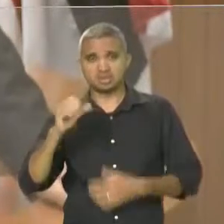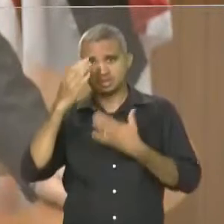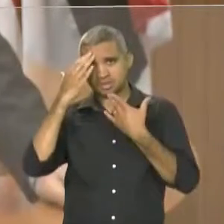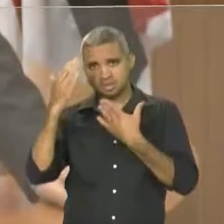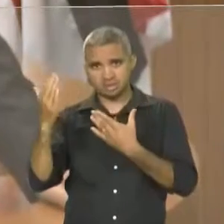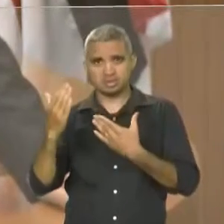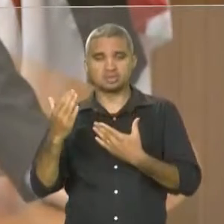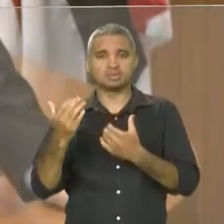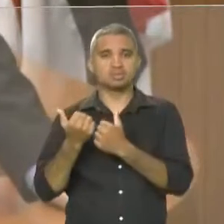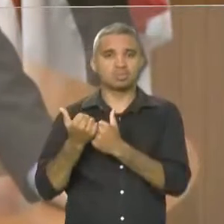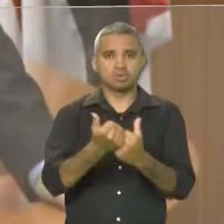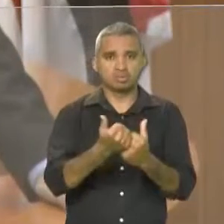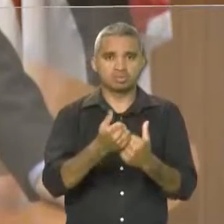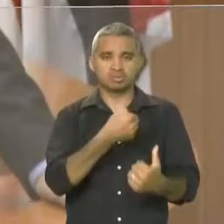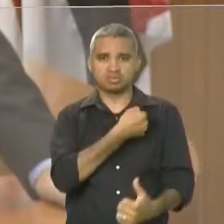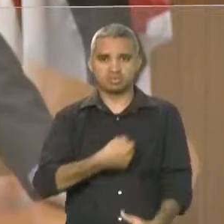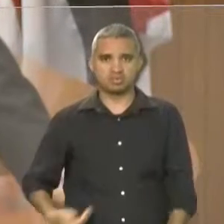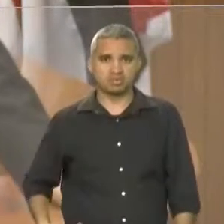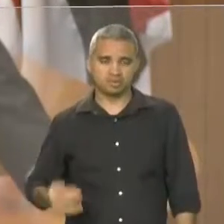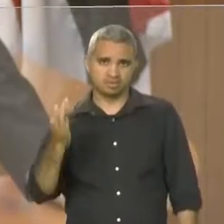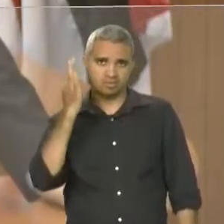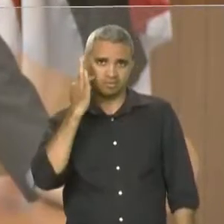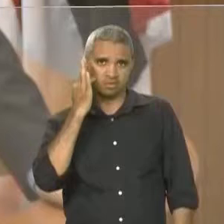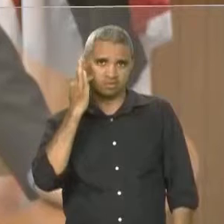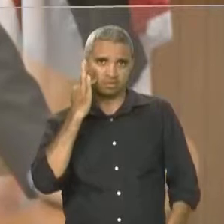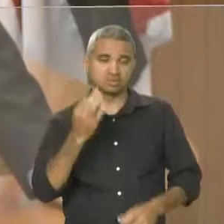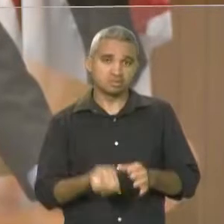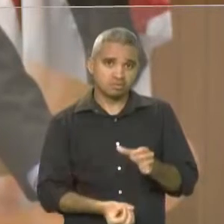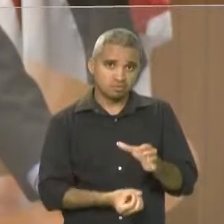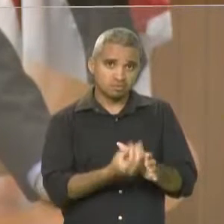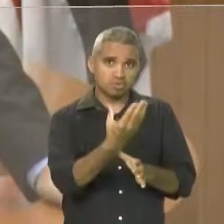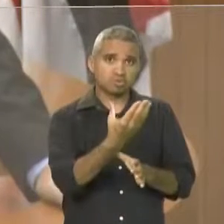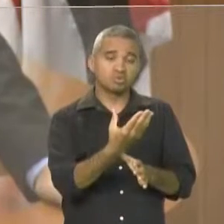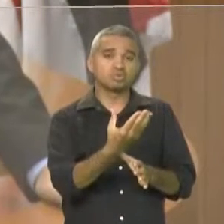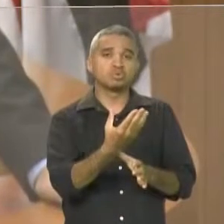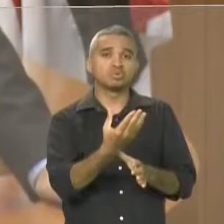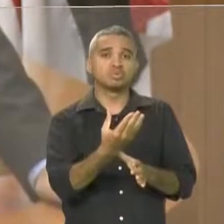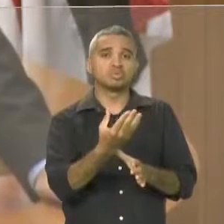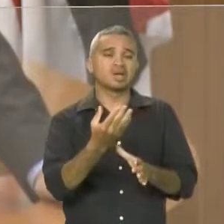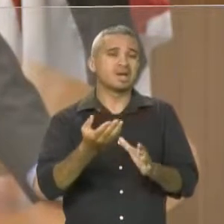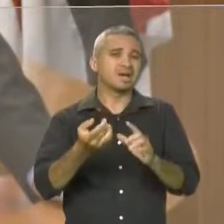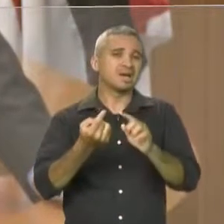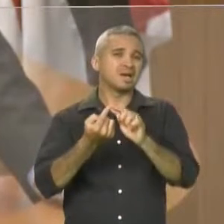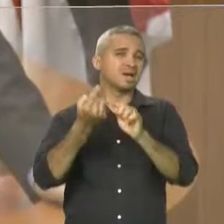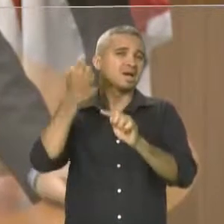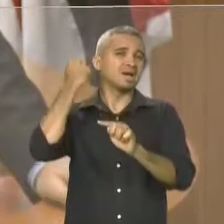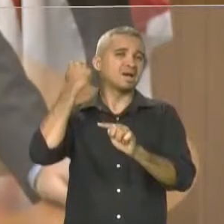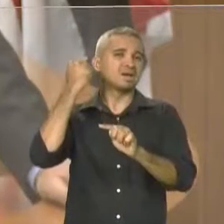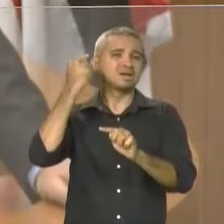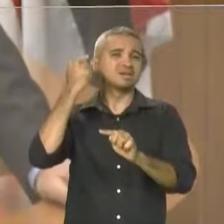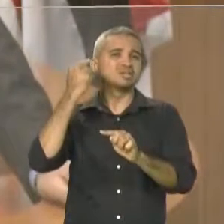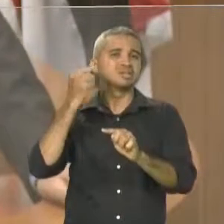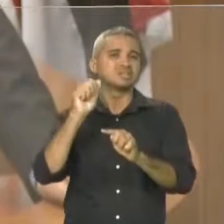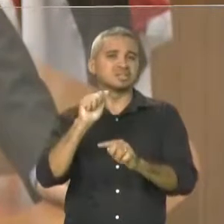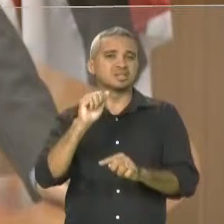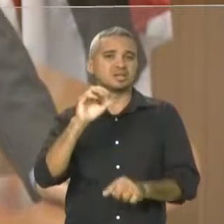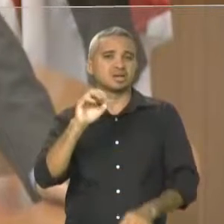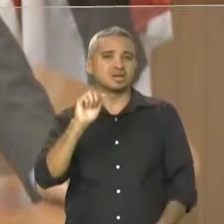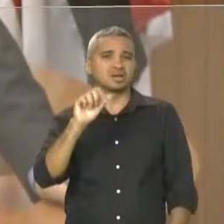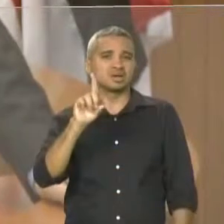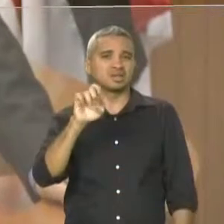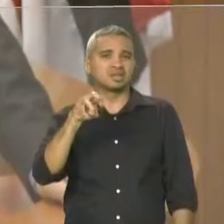conseguido implantar algo que há muito tempo a Academia de Letras sonhava, mas que,